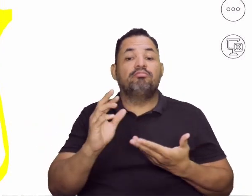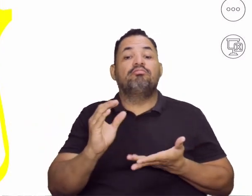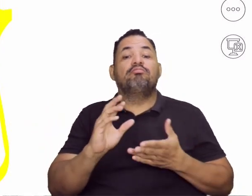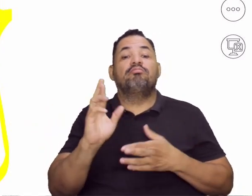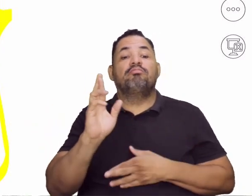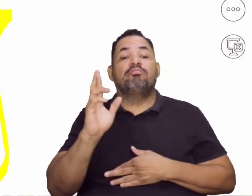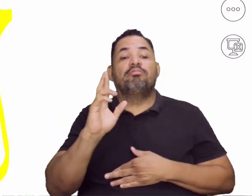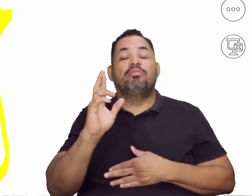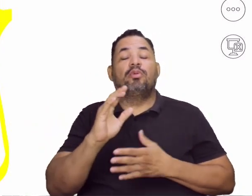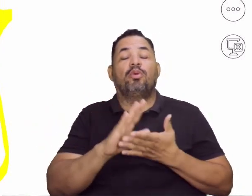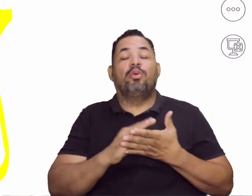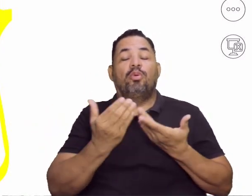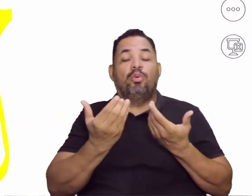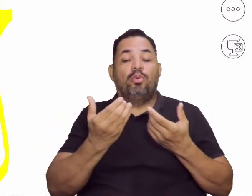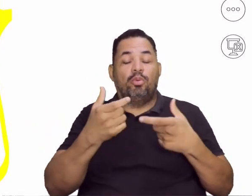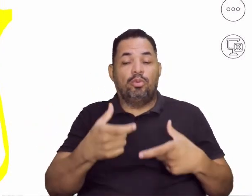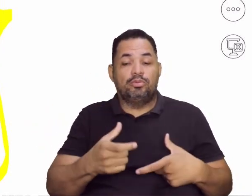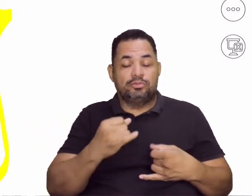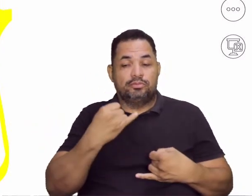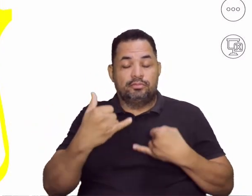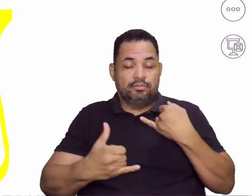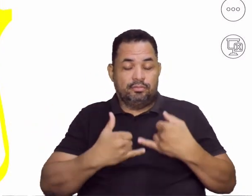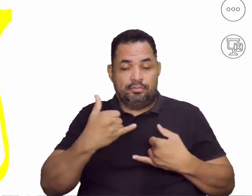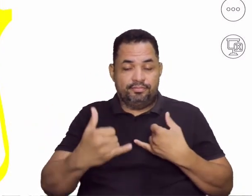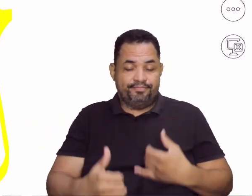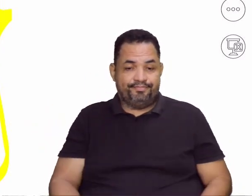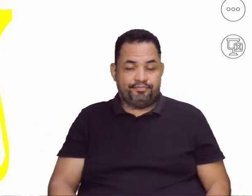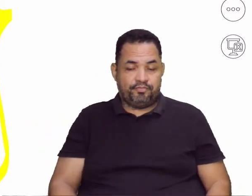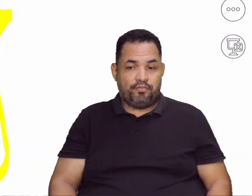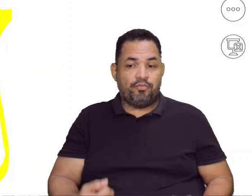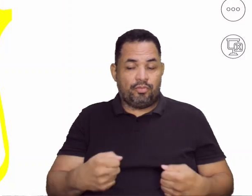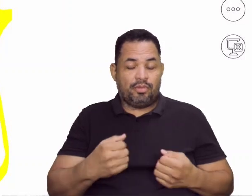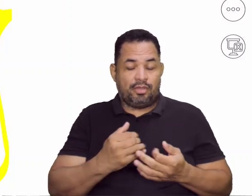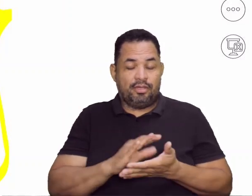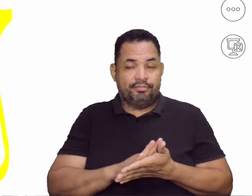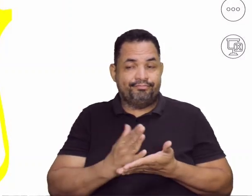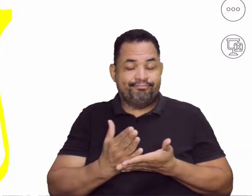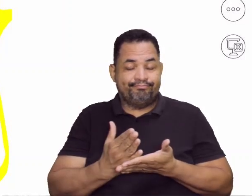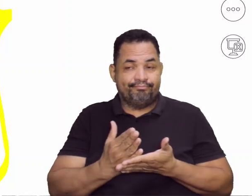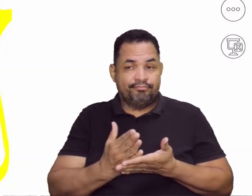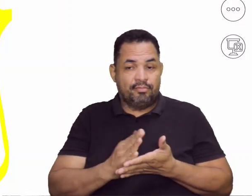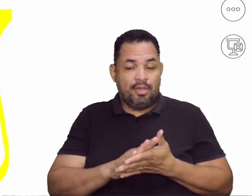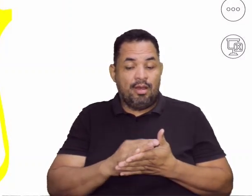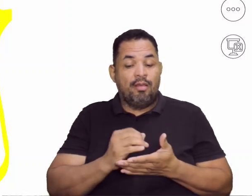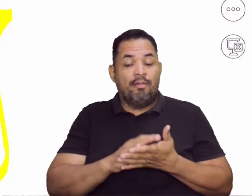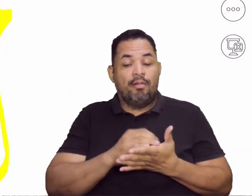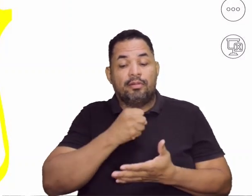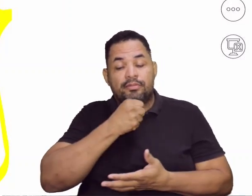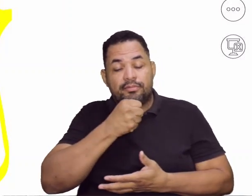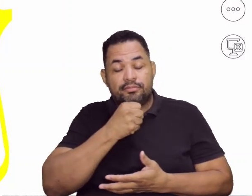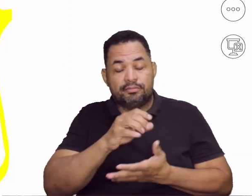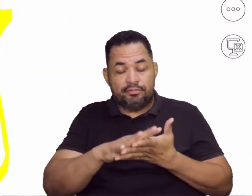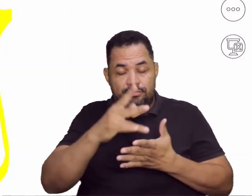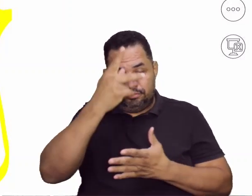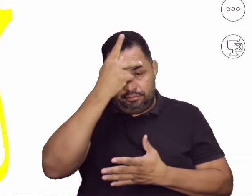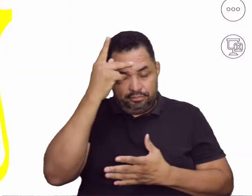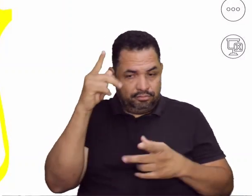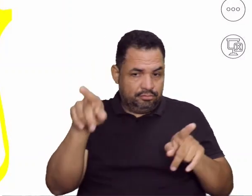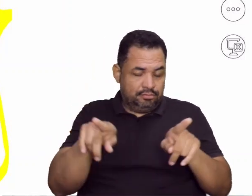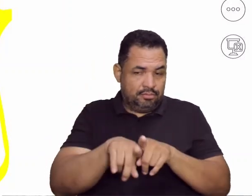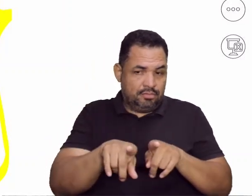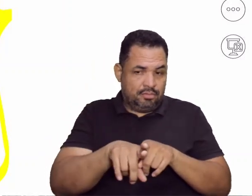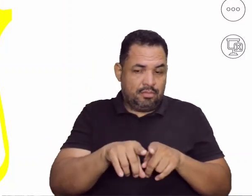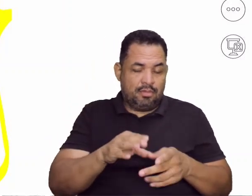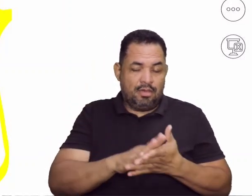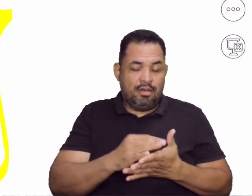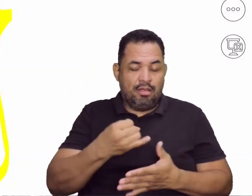você jogou, onde você brincou? Tá? Isso pode ser uma entrevista pessoal sua também, tá? Se